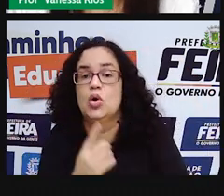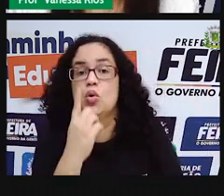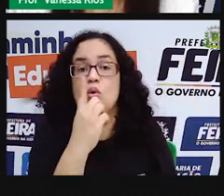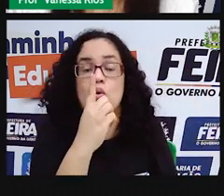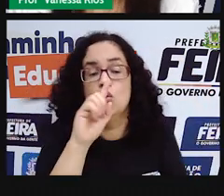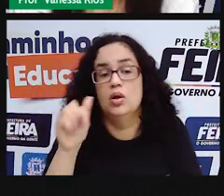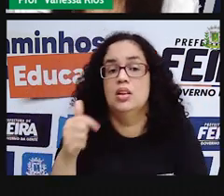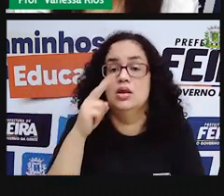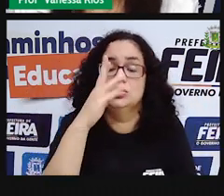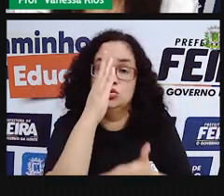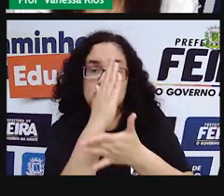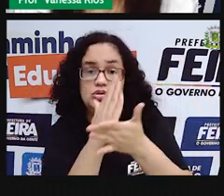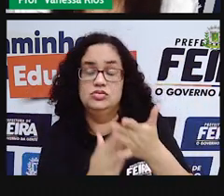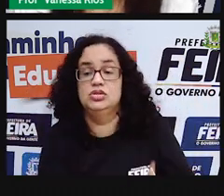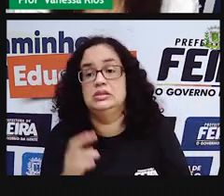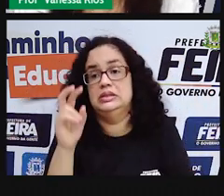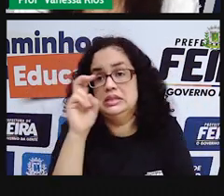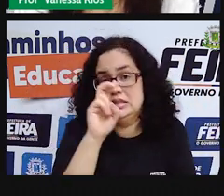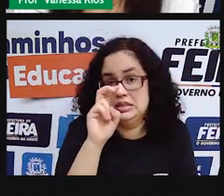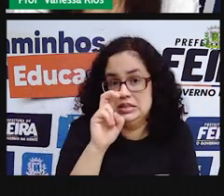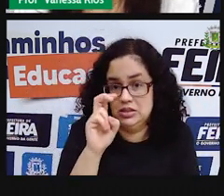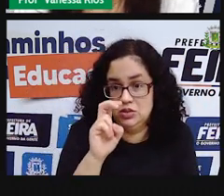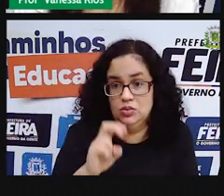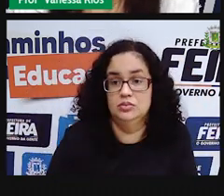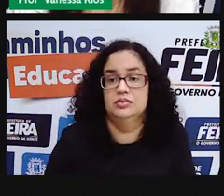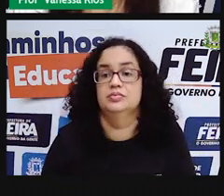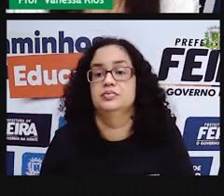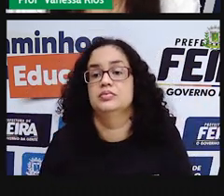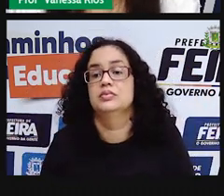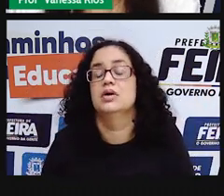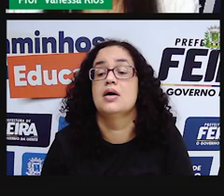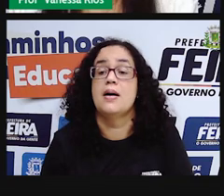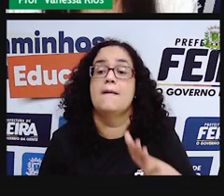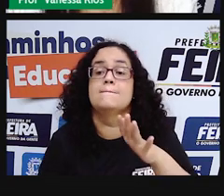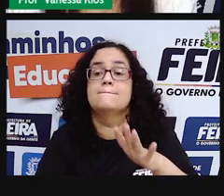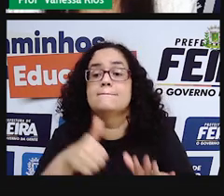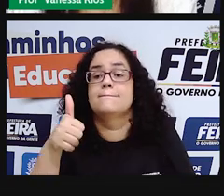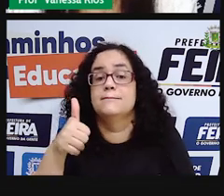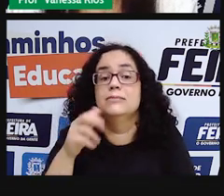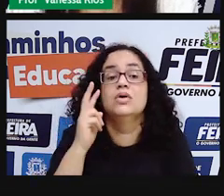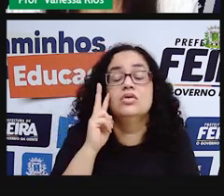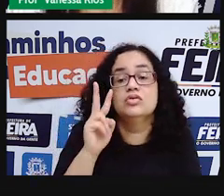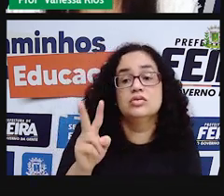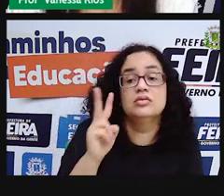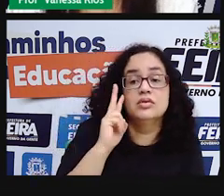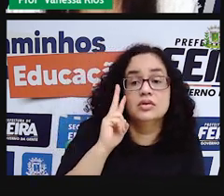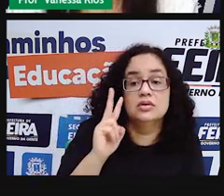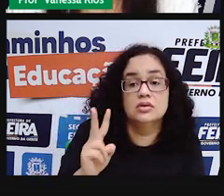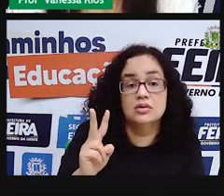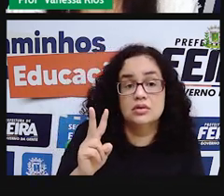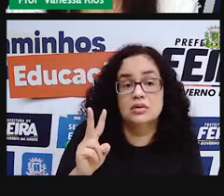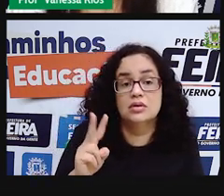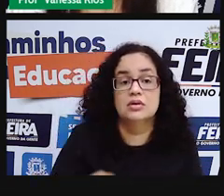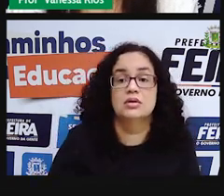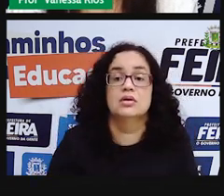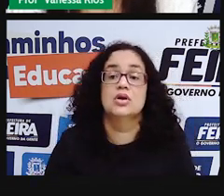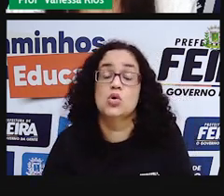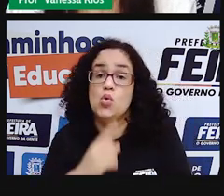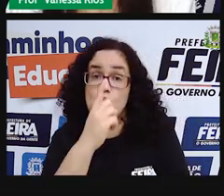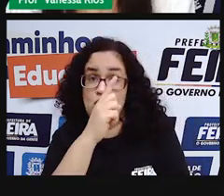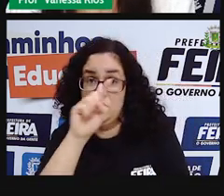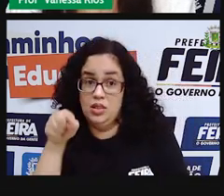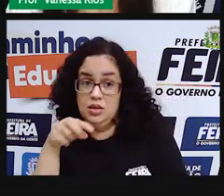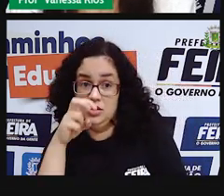cinco crianças. A primeira coisa que a gente tem que observar é que um litro, um